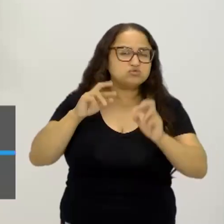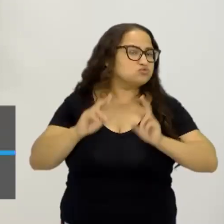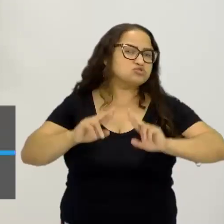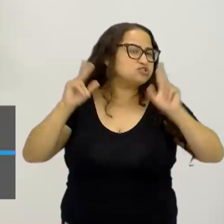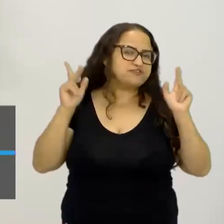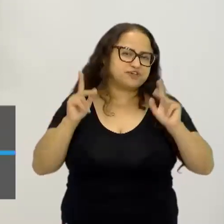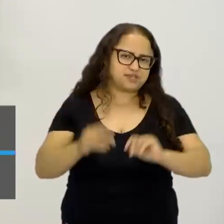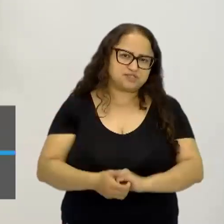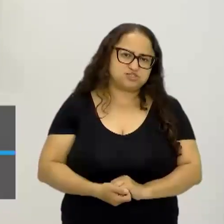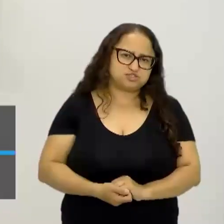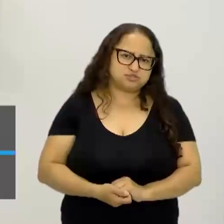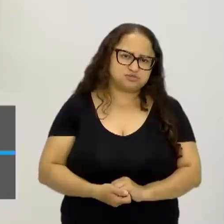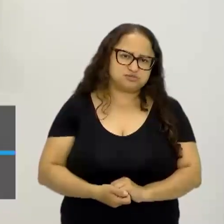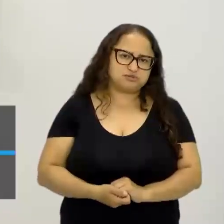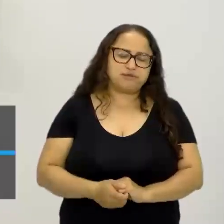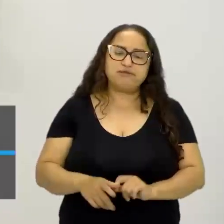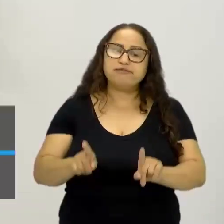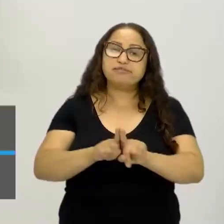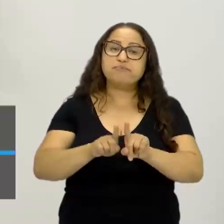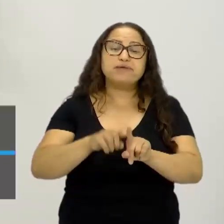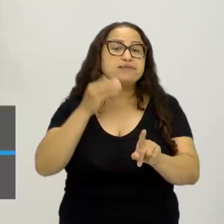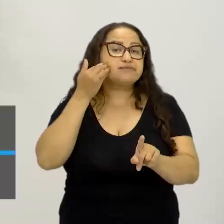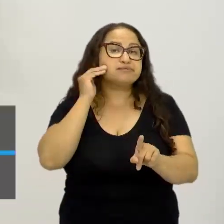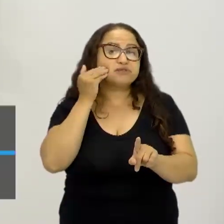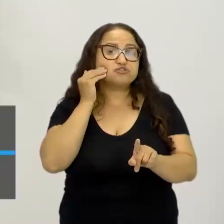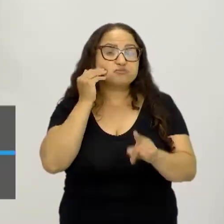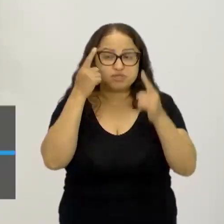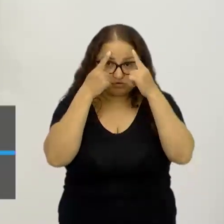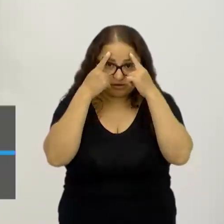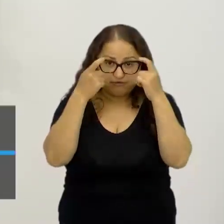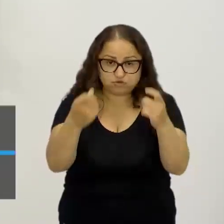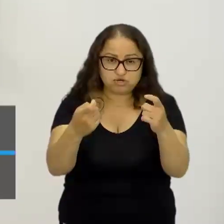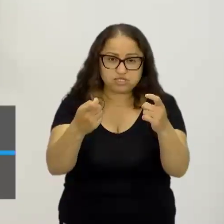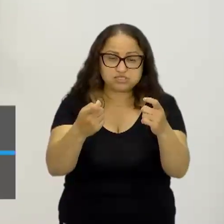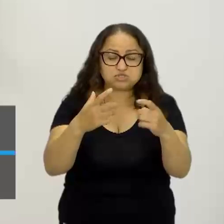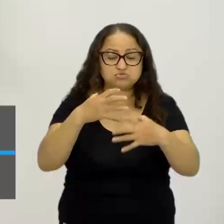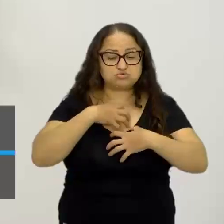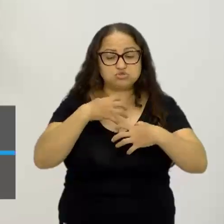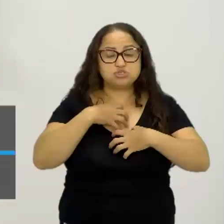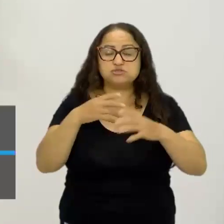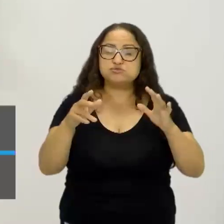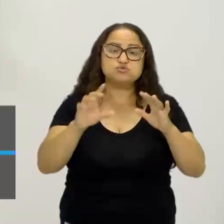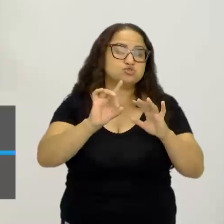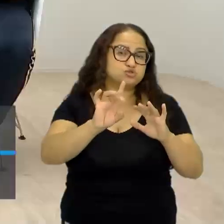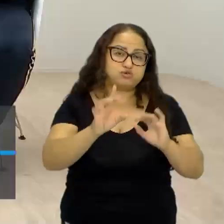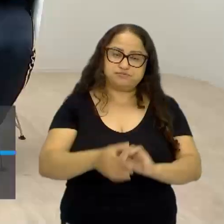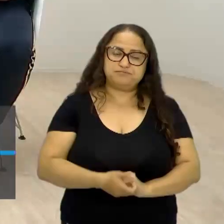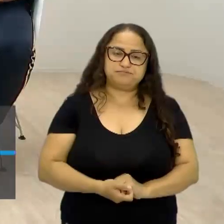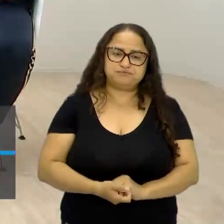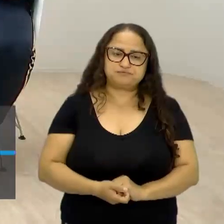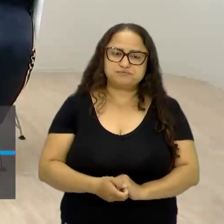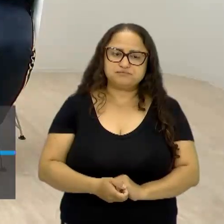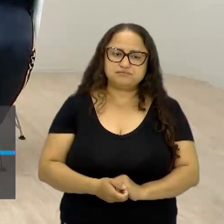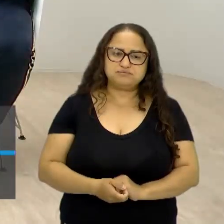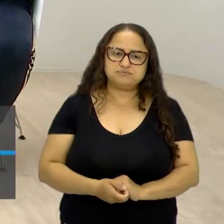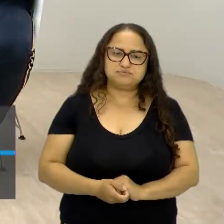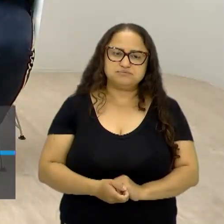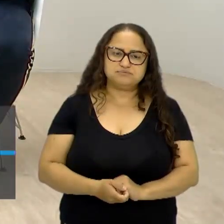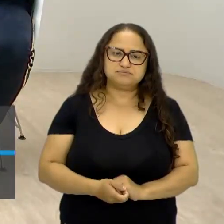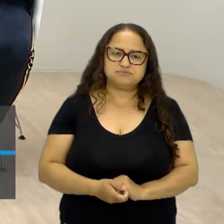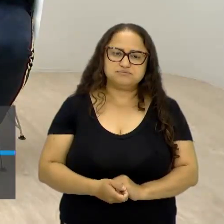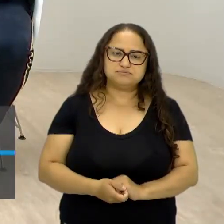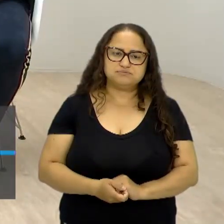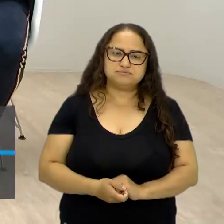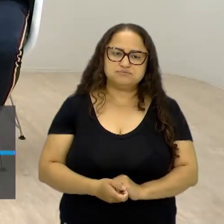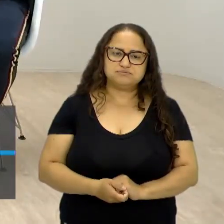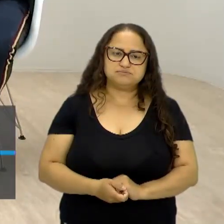e, a partir disso, a gente interpretar a violência de uma forma ou de outra. Você quer fazer algum comentário, Jennifer? Quero